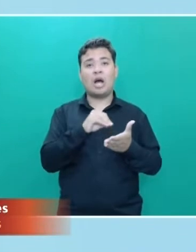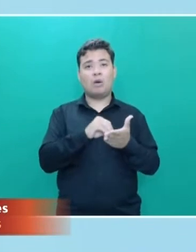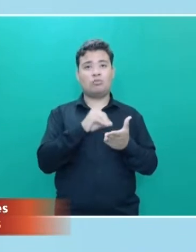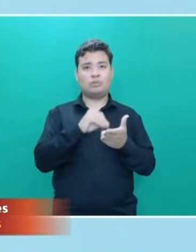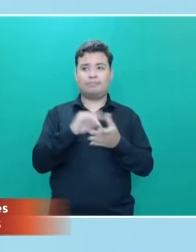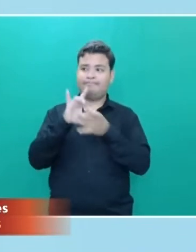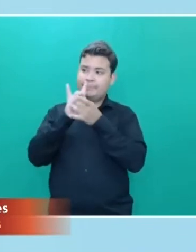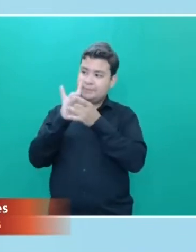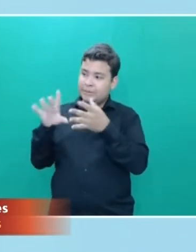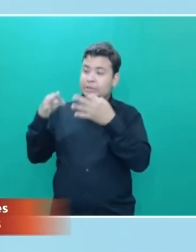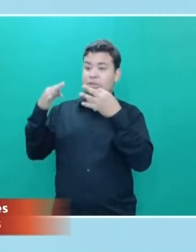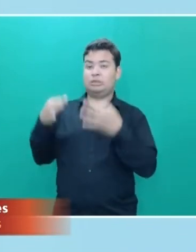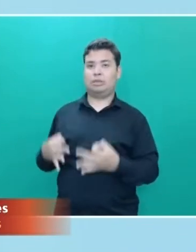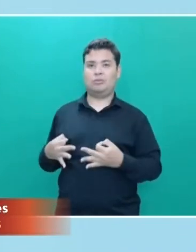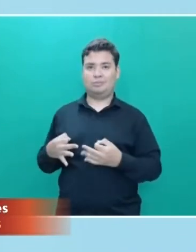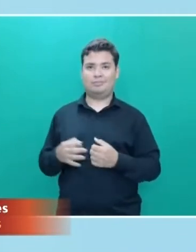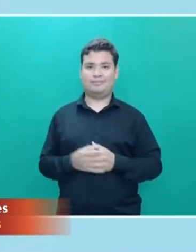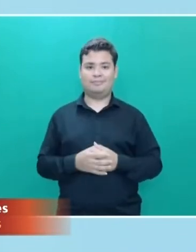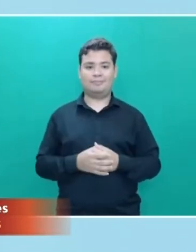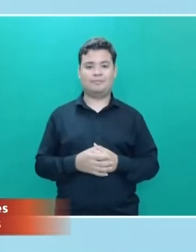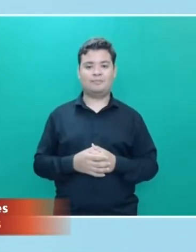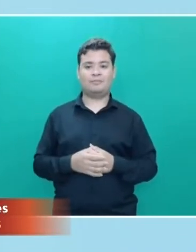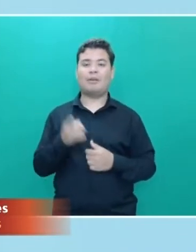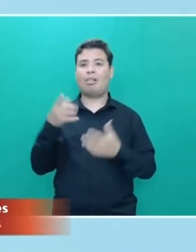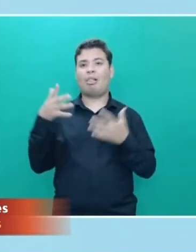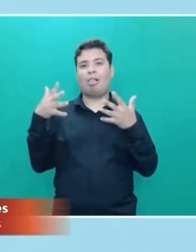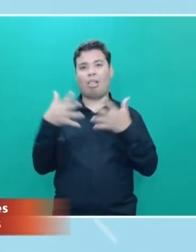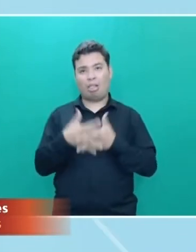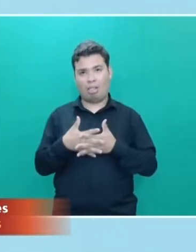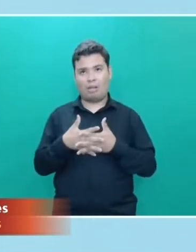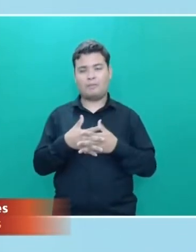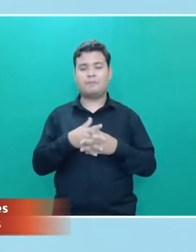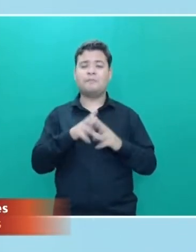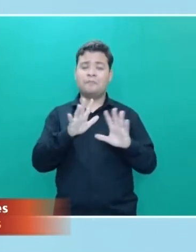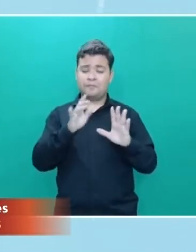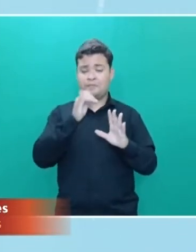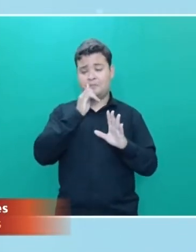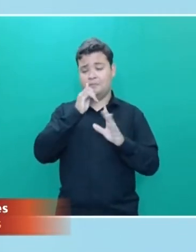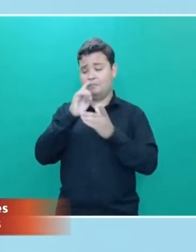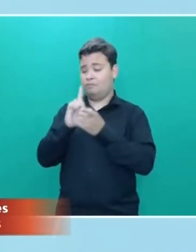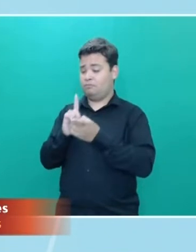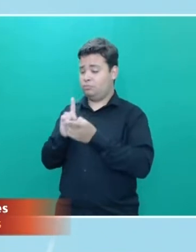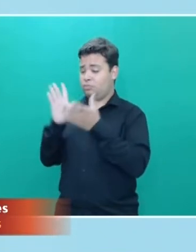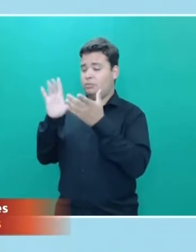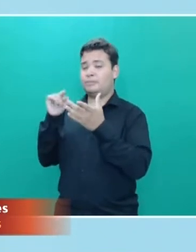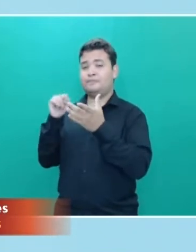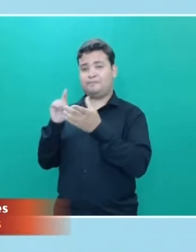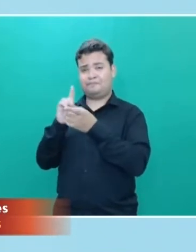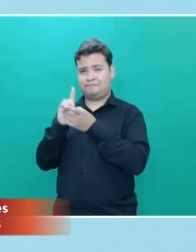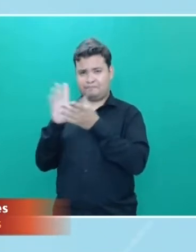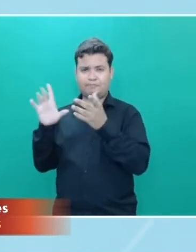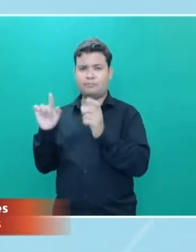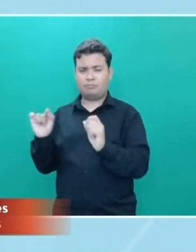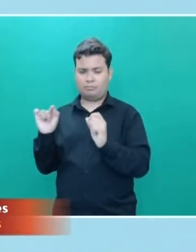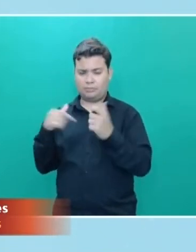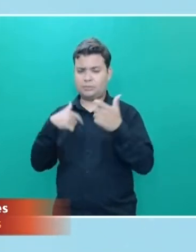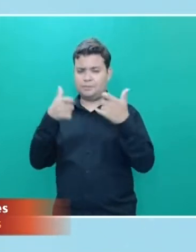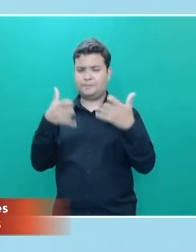faz ali aquela confusão. No caso da democracia, a democracia, eu sempre falo assim,